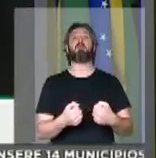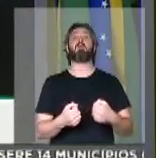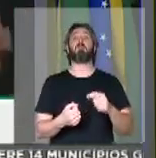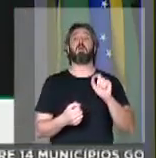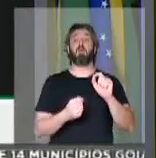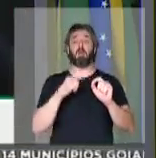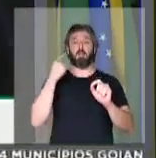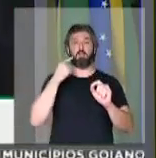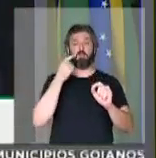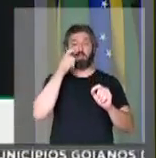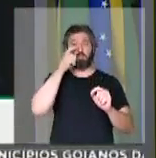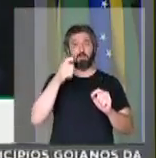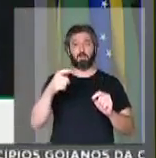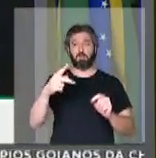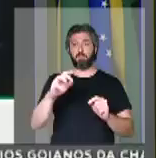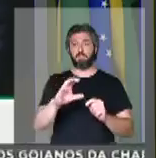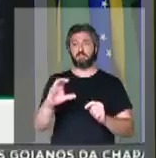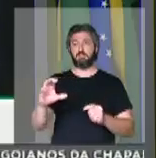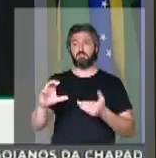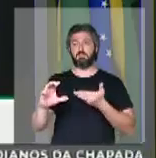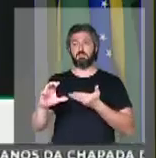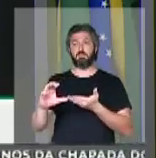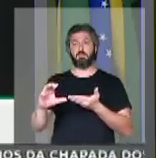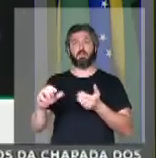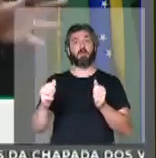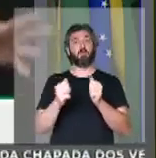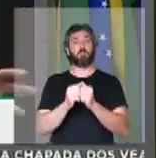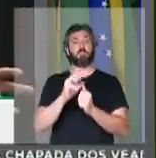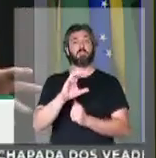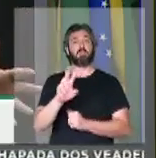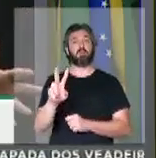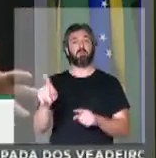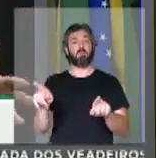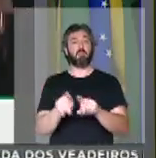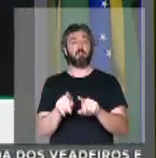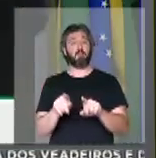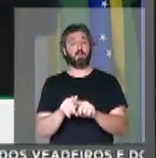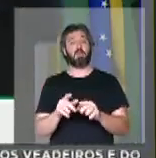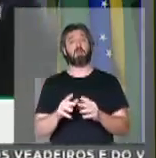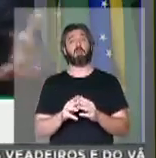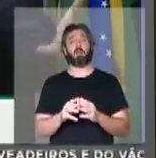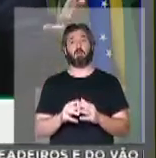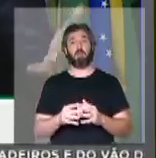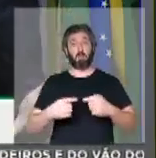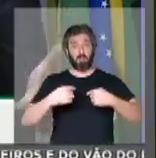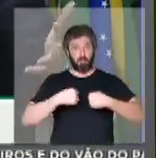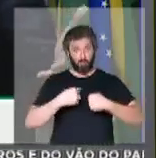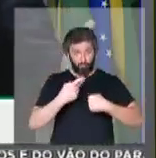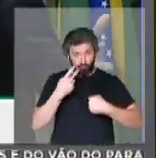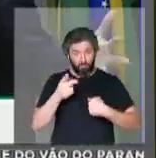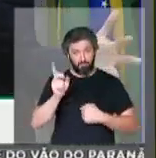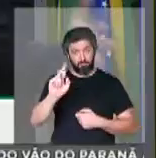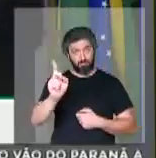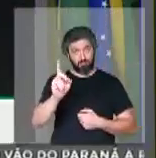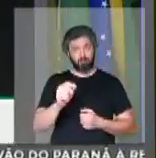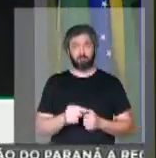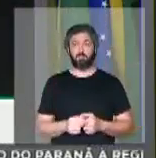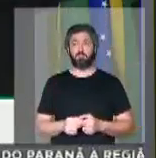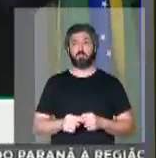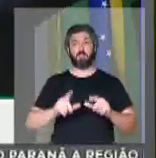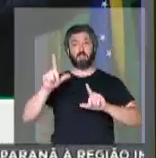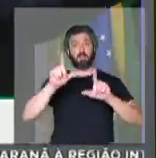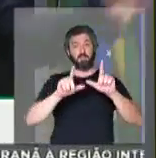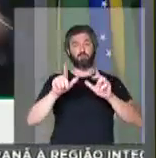advogar interesses do PCC e do Comando Vermelho. Quem está falando isso não é o Felipe Barros. A